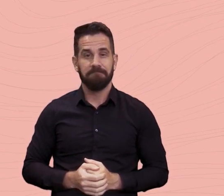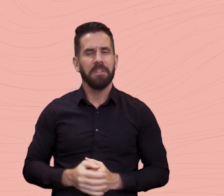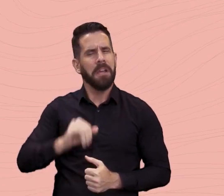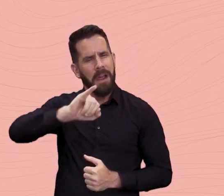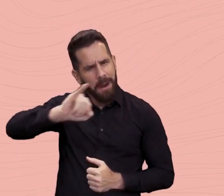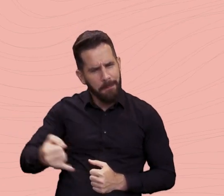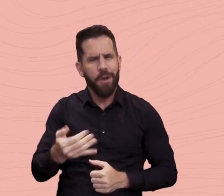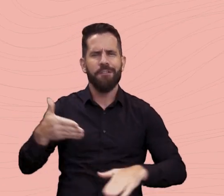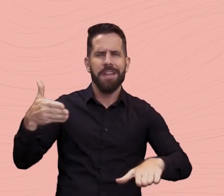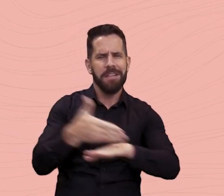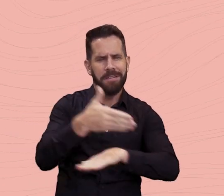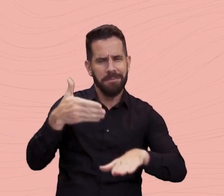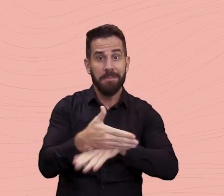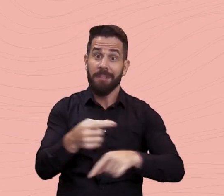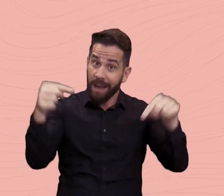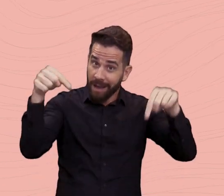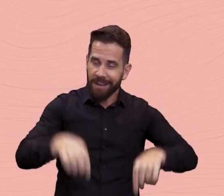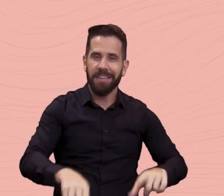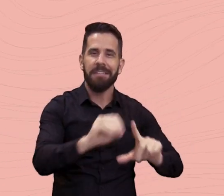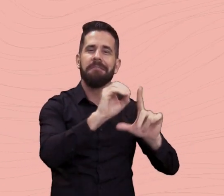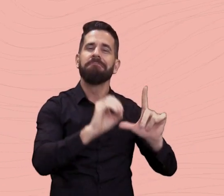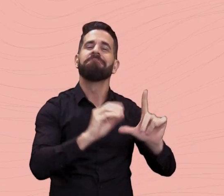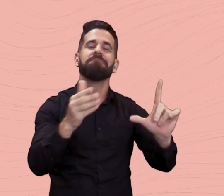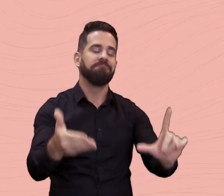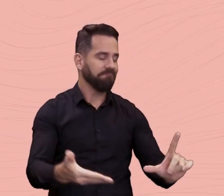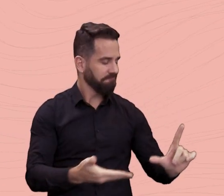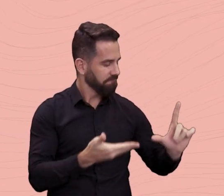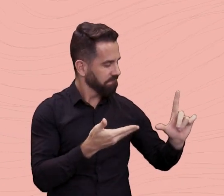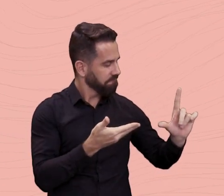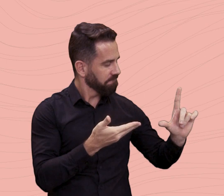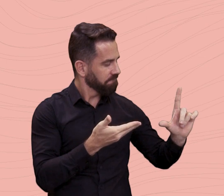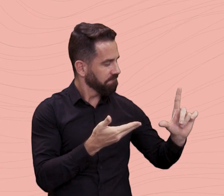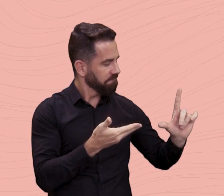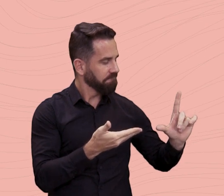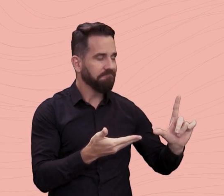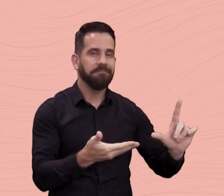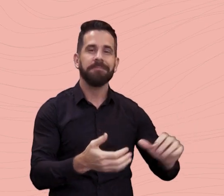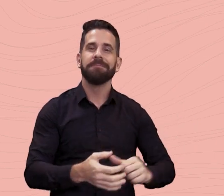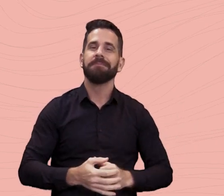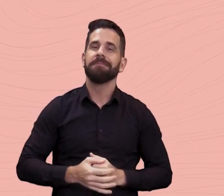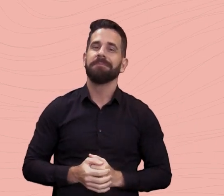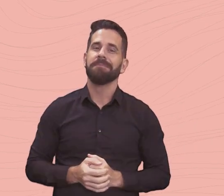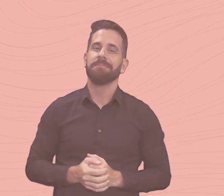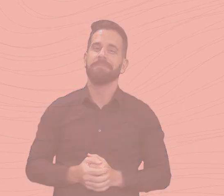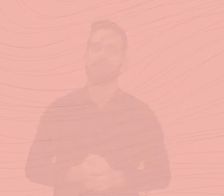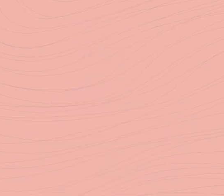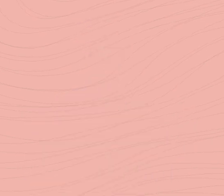-1406. Estamos te esperando aqui na nossa TV UFG.